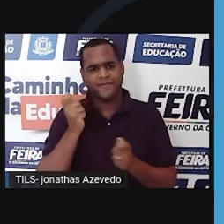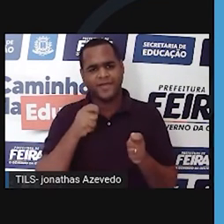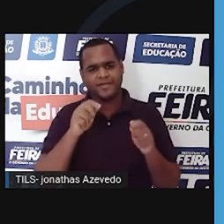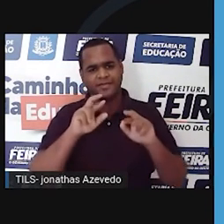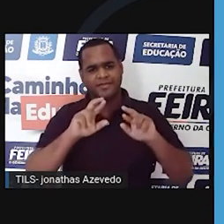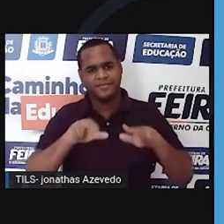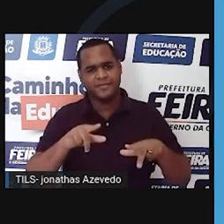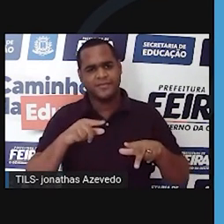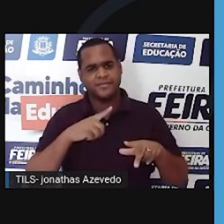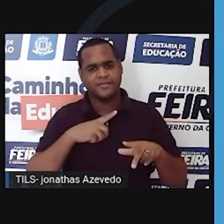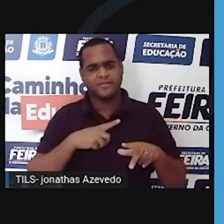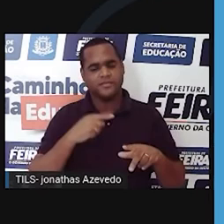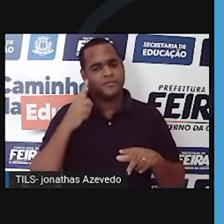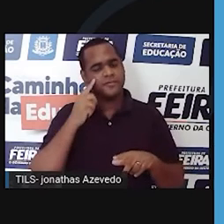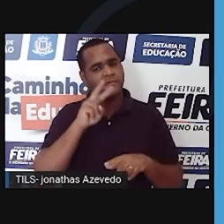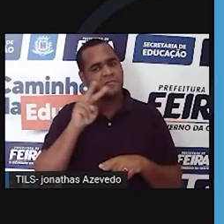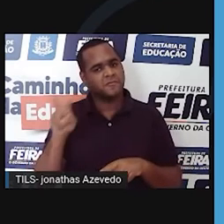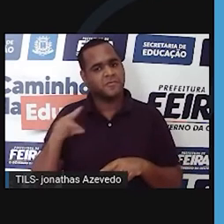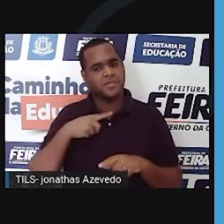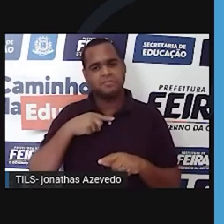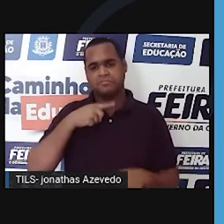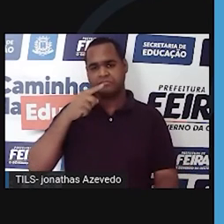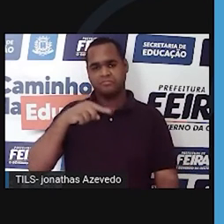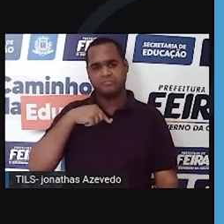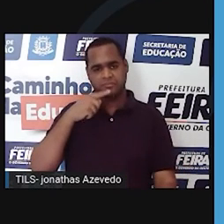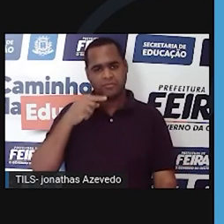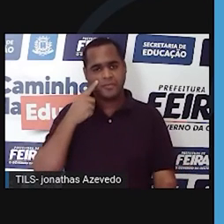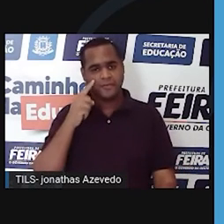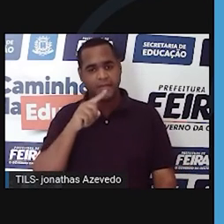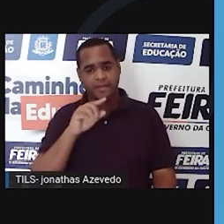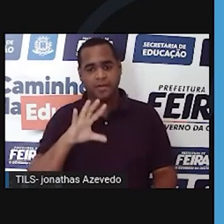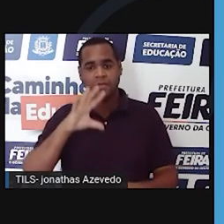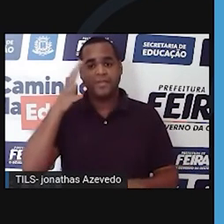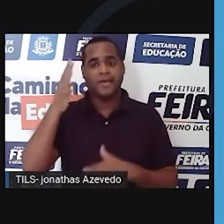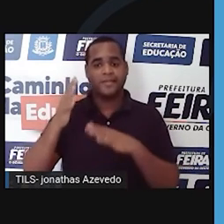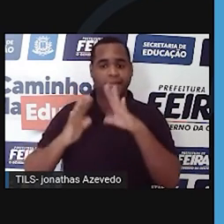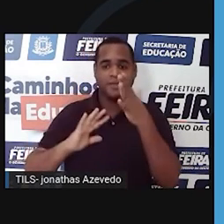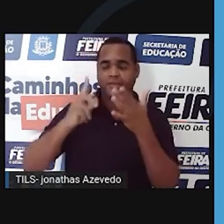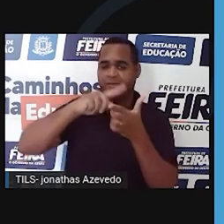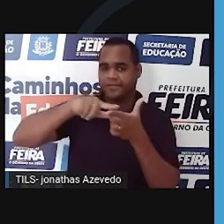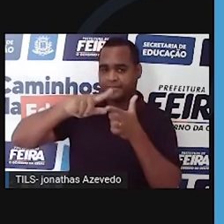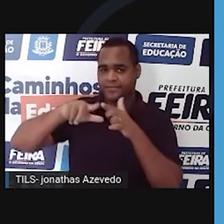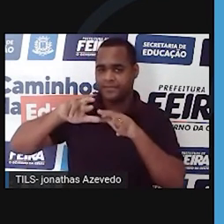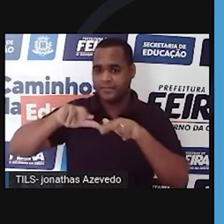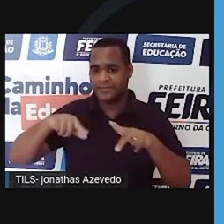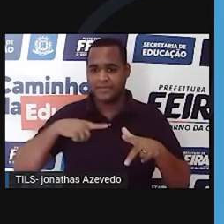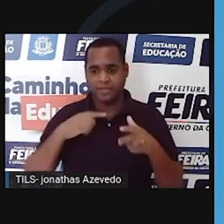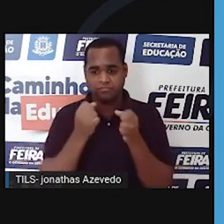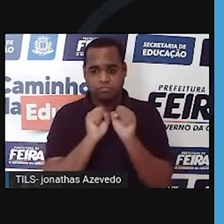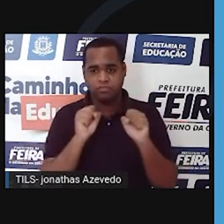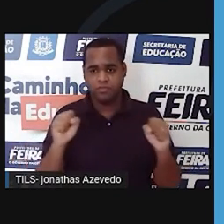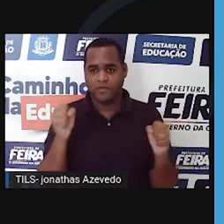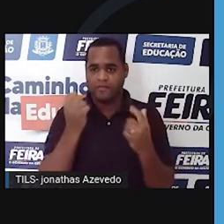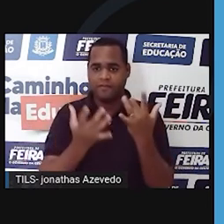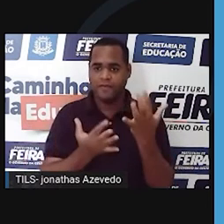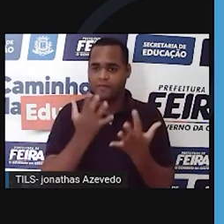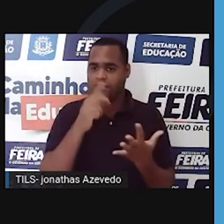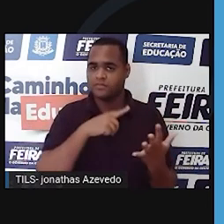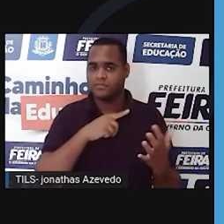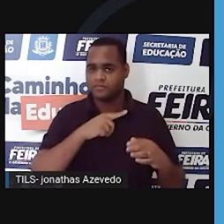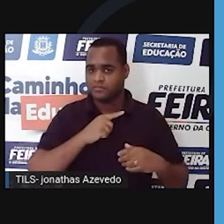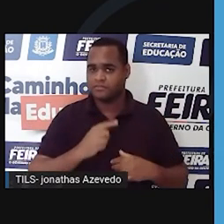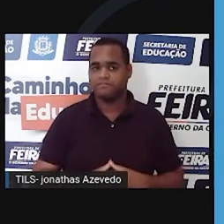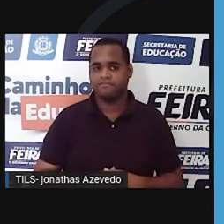diferente. Só que nós não conseguíamos prever esse catástrofe que está sendo agora, essa dimensão desse fogo.